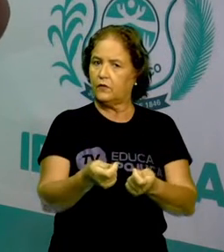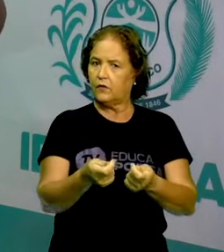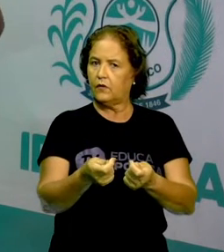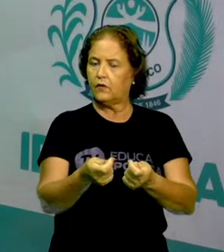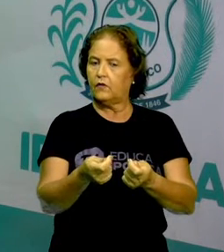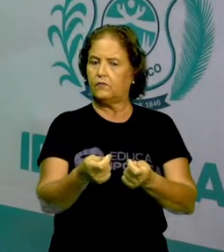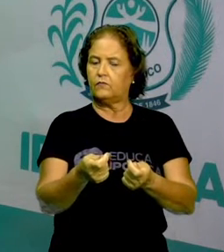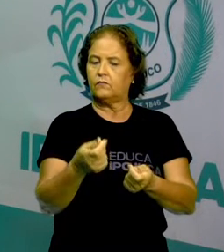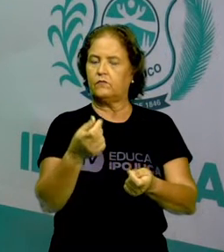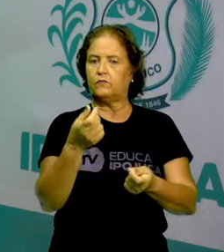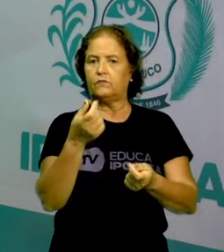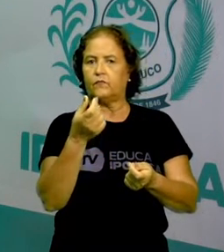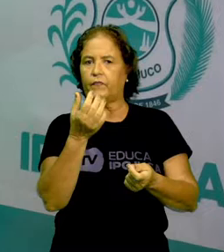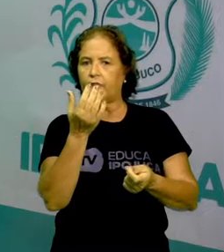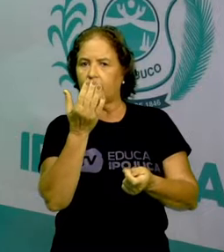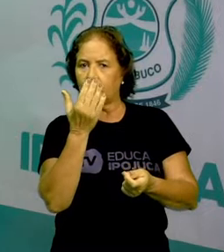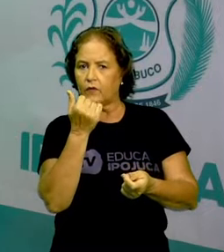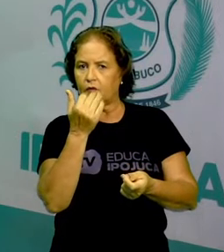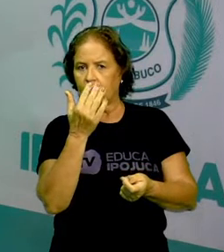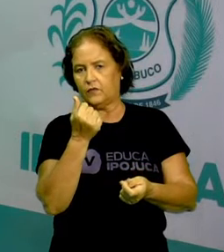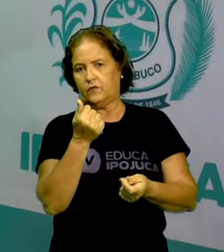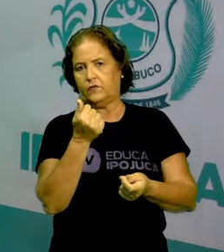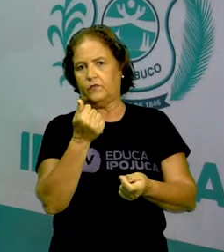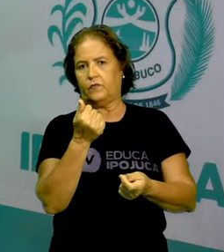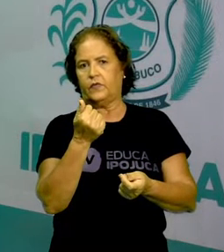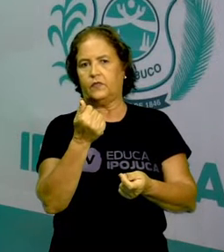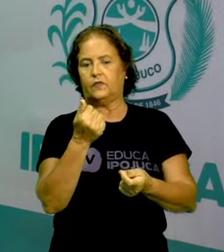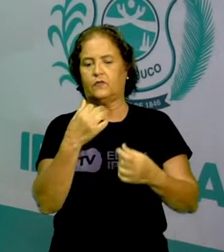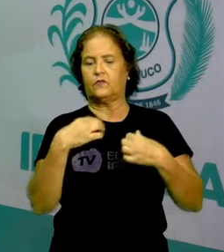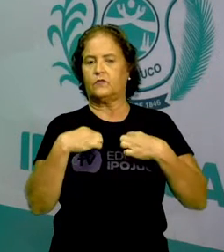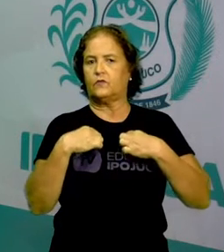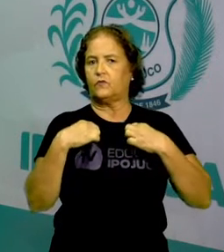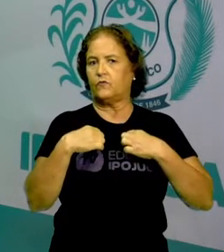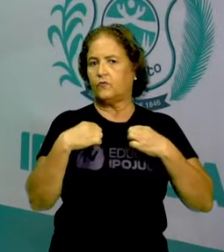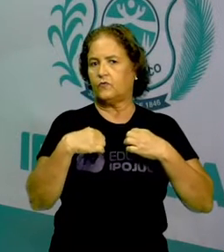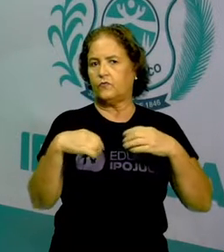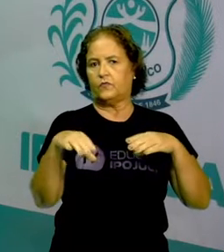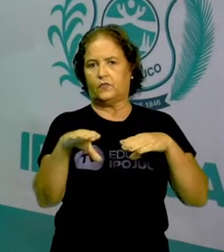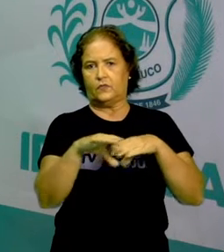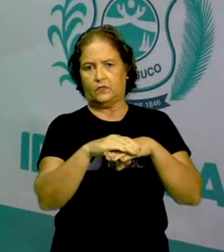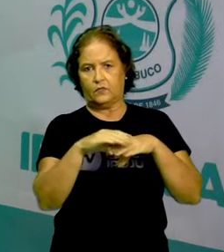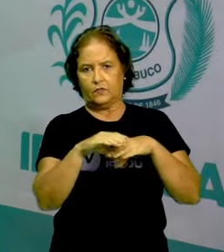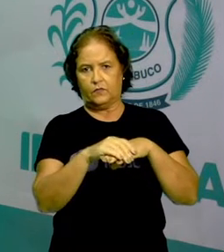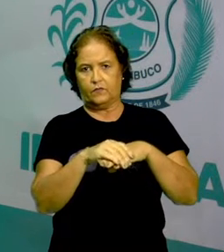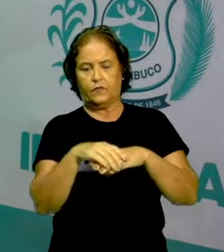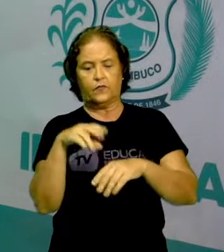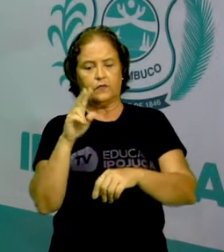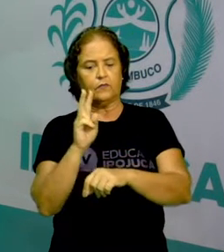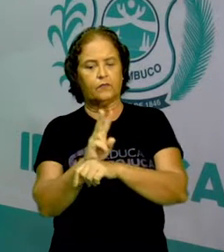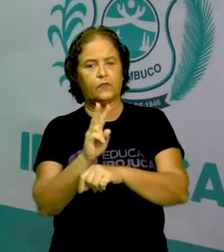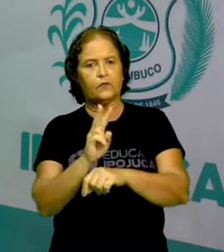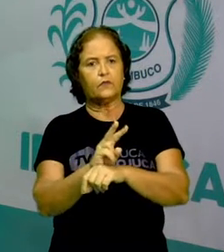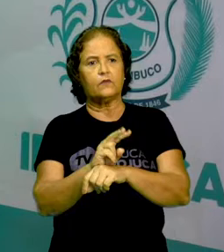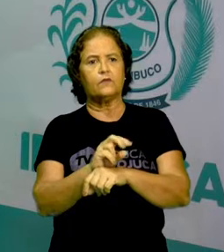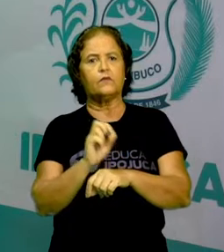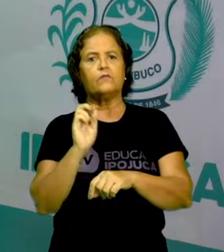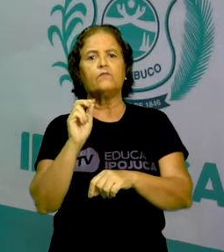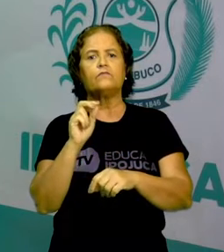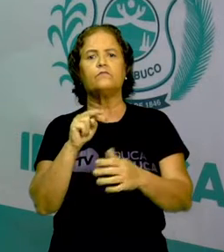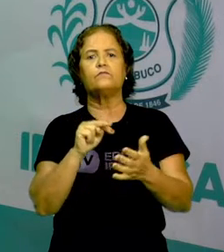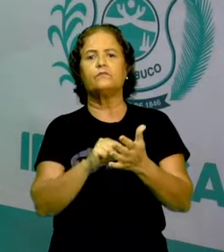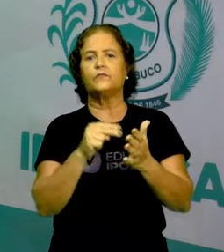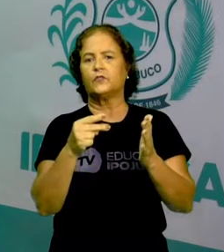agir o que é auxílio? Alimentação, veste, calçado, proteção. Quando a gente fala de proteção,